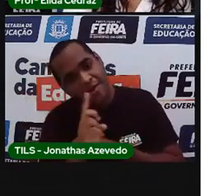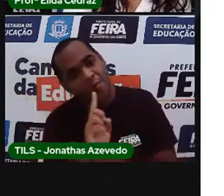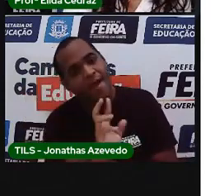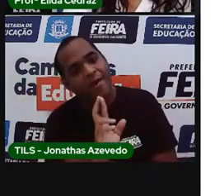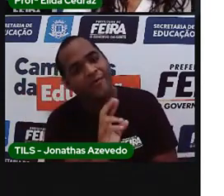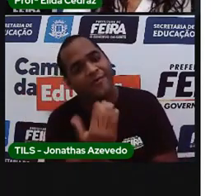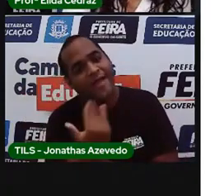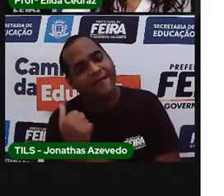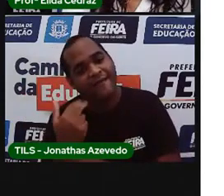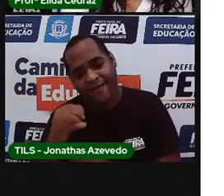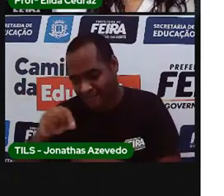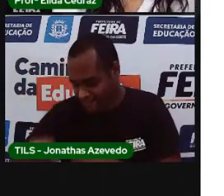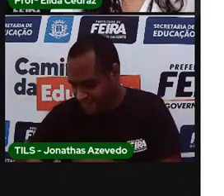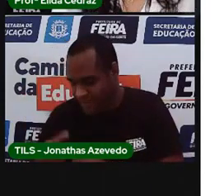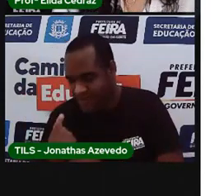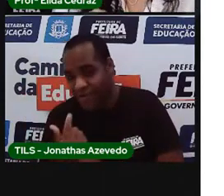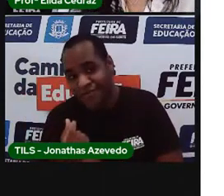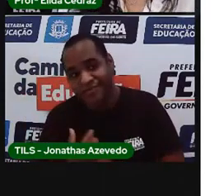lá embaixo.